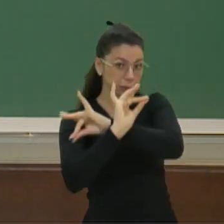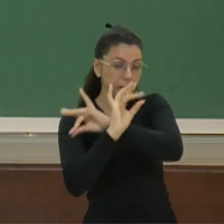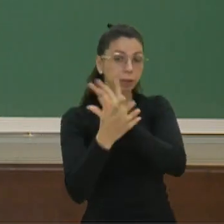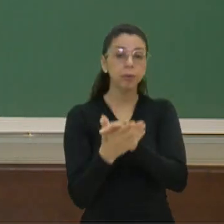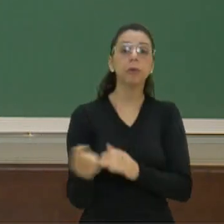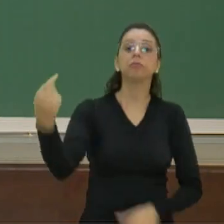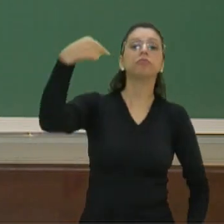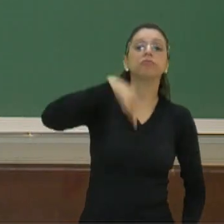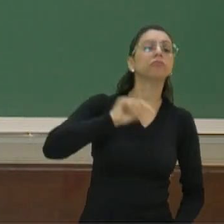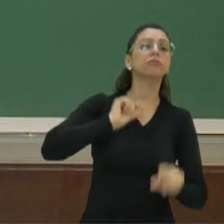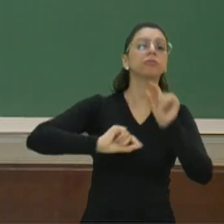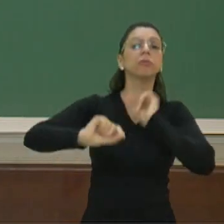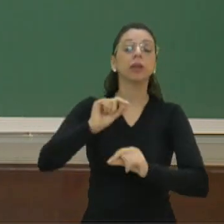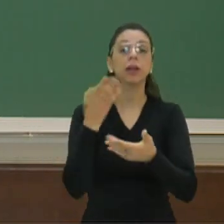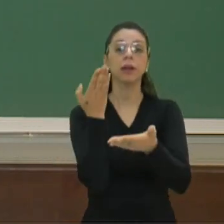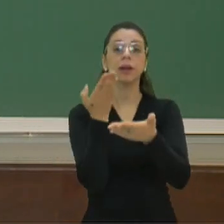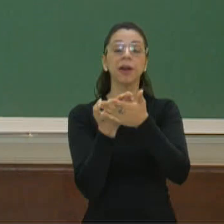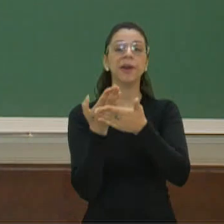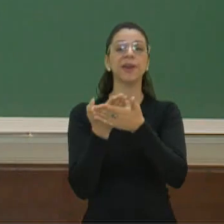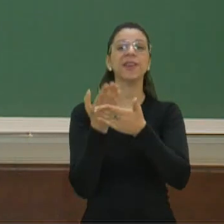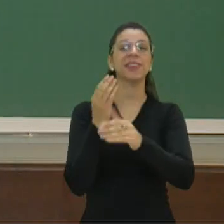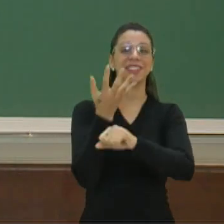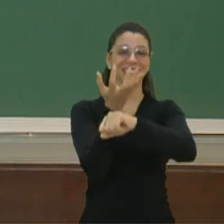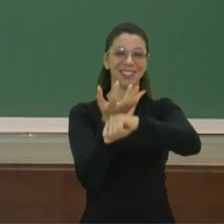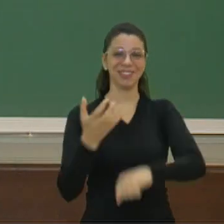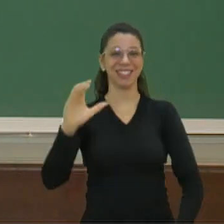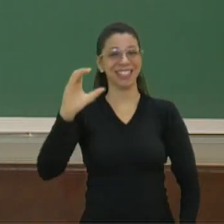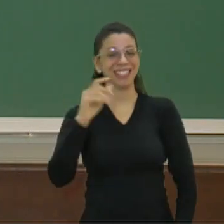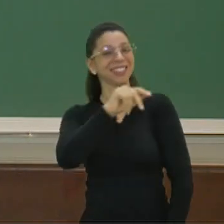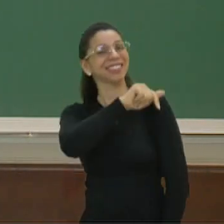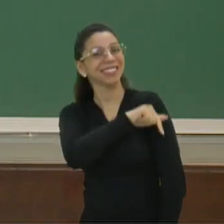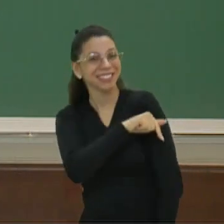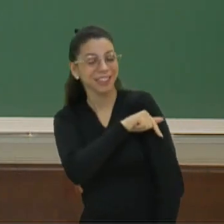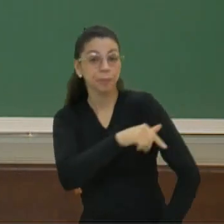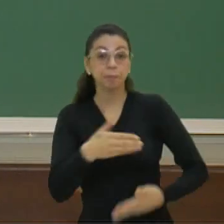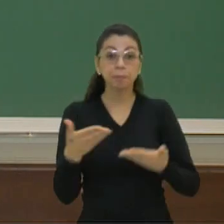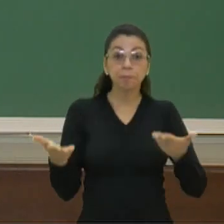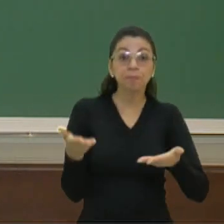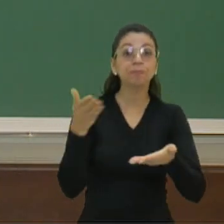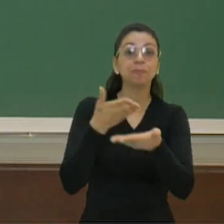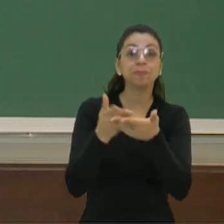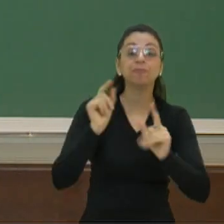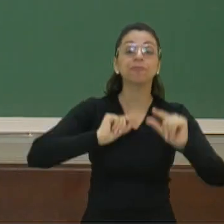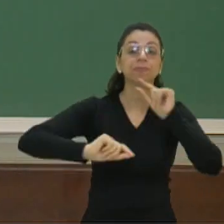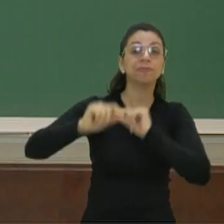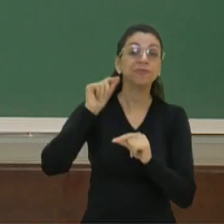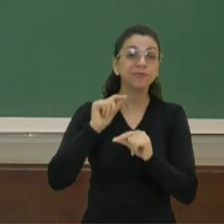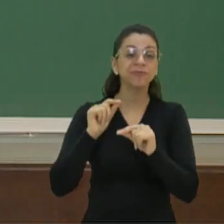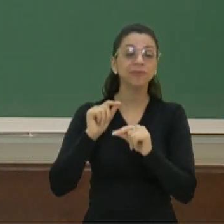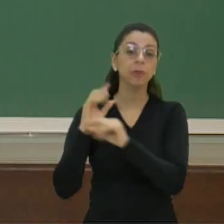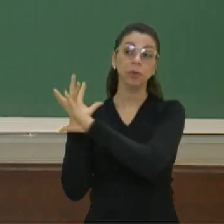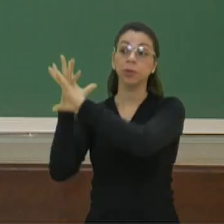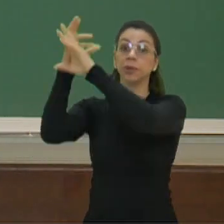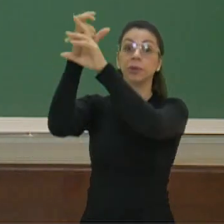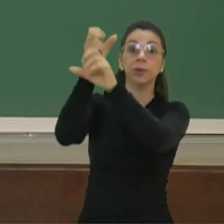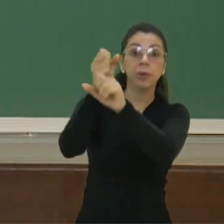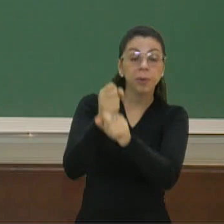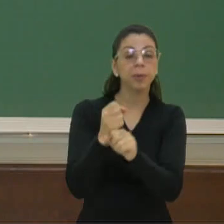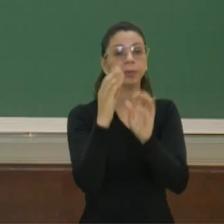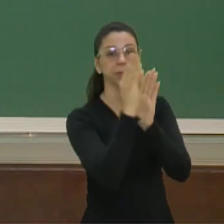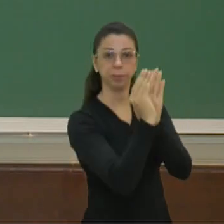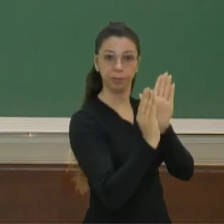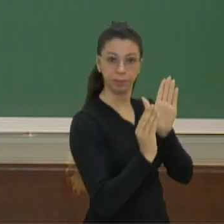a gente está aqui para mais uma aula de ciências do sétimo ano. Hoje, nós vamos fazer uma aula de retomada de